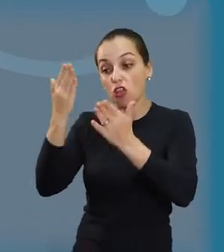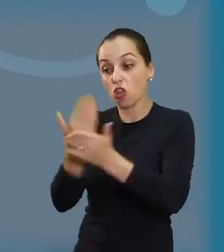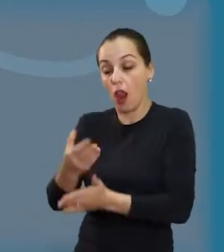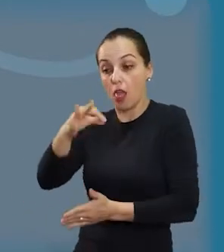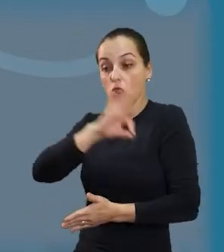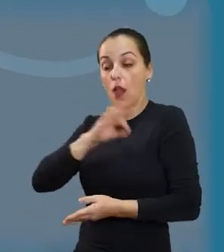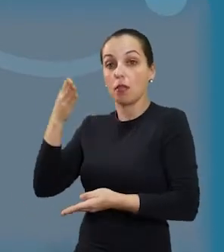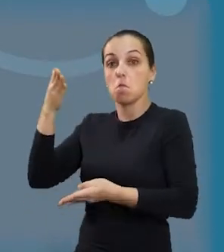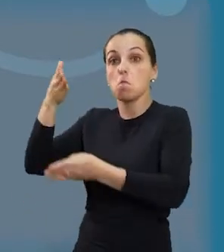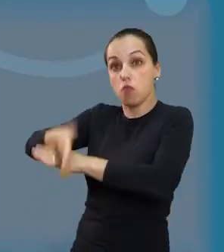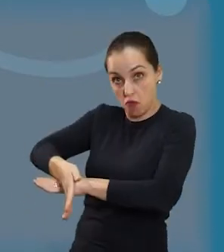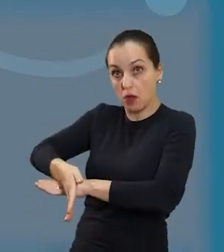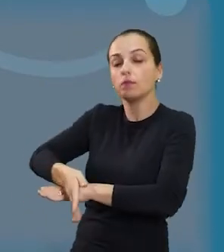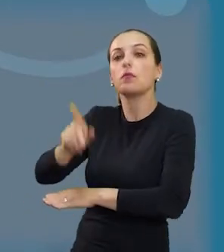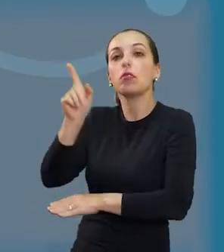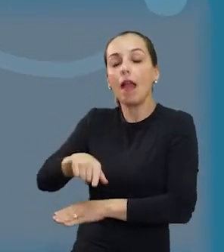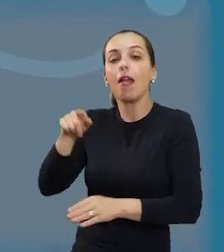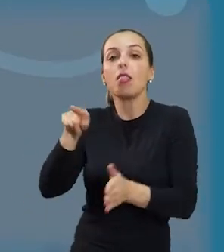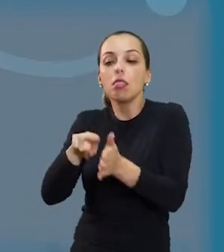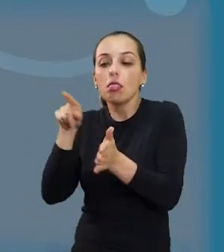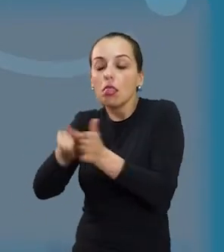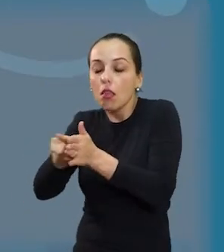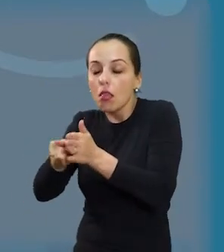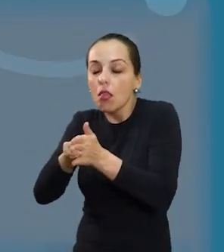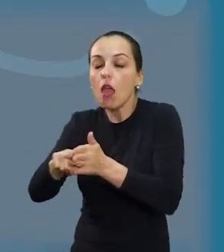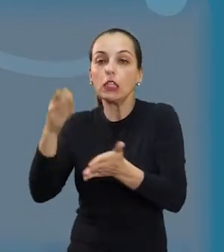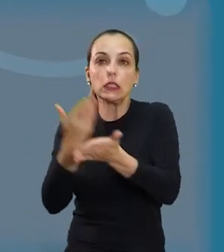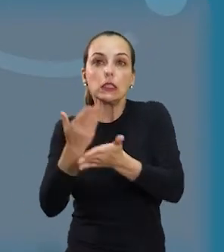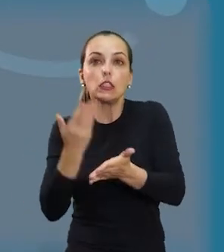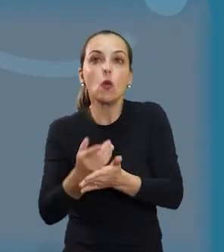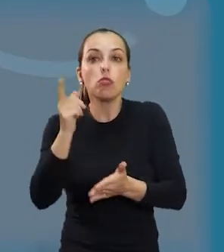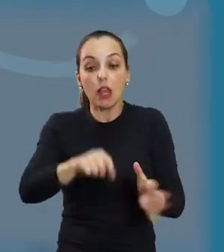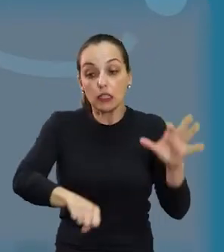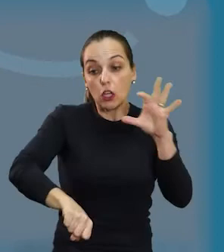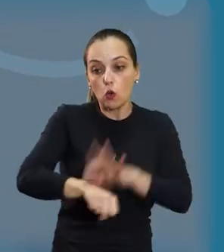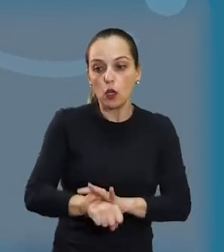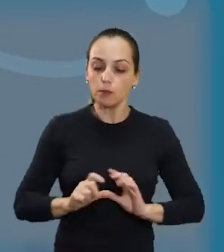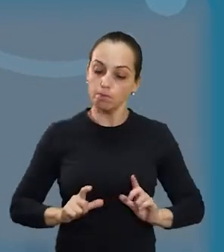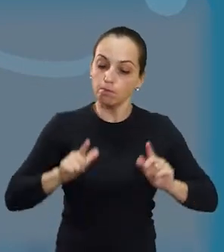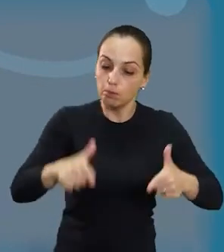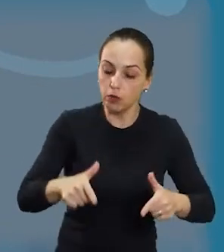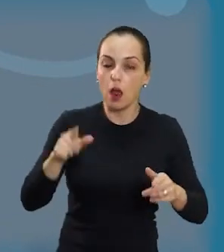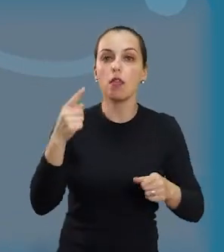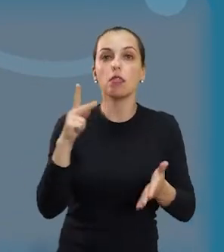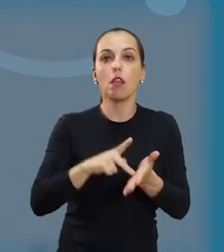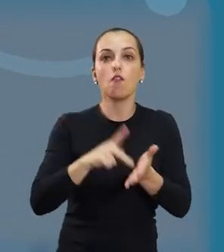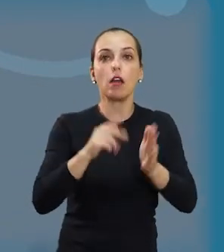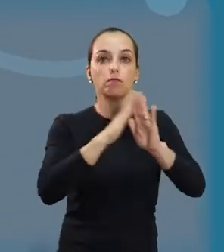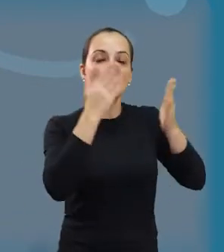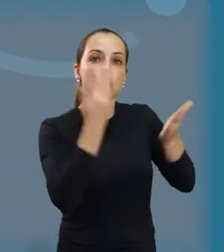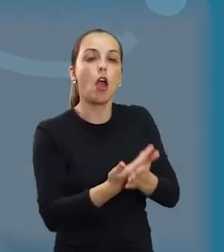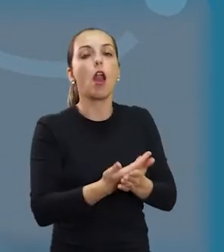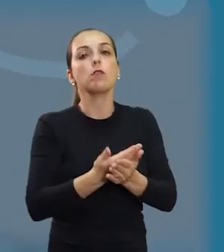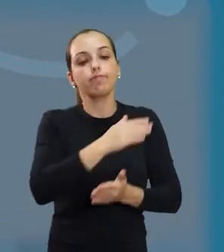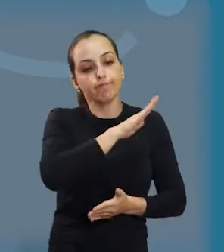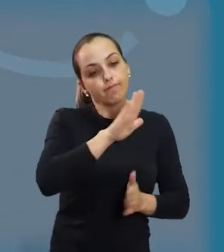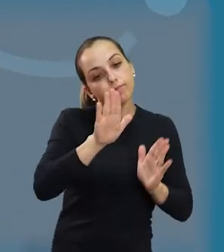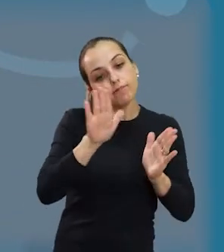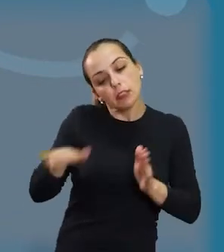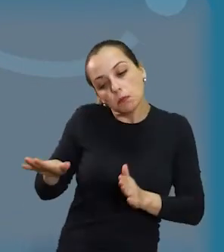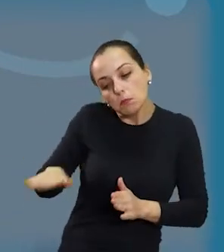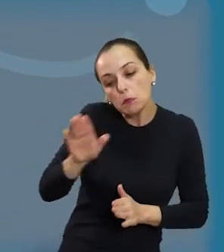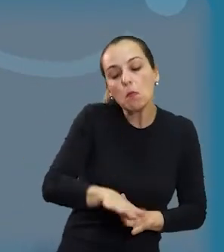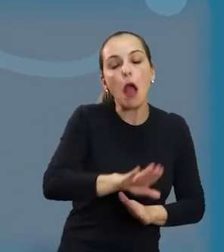solicitamos o reforço da Guarda Municipal e um estudo para que a segurança seja eficaz nas escolas,